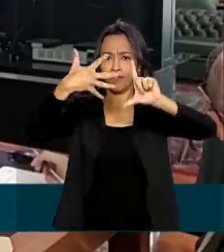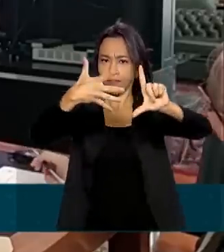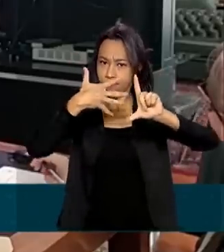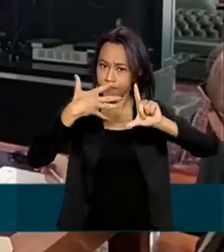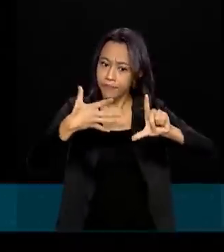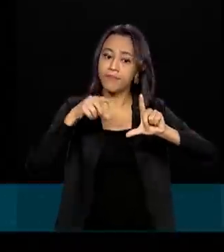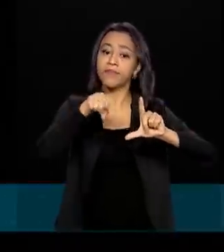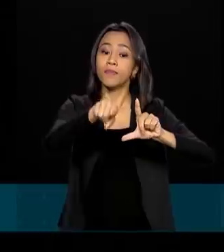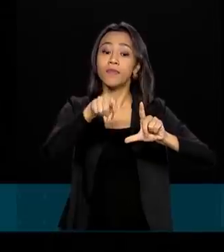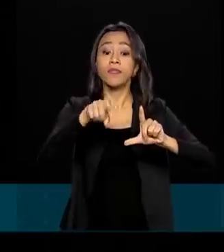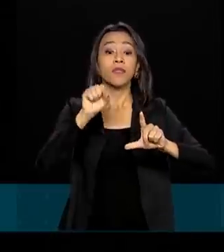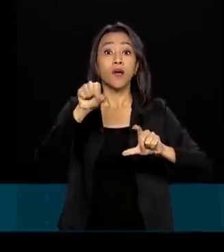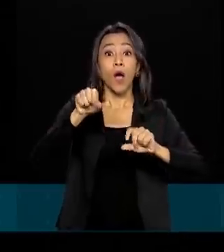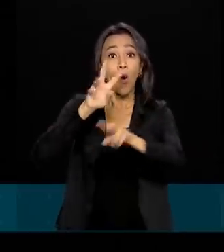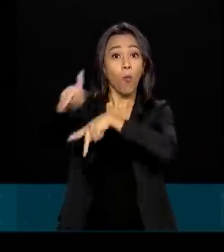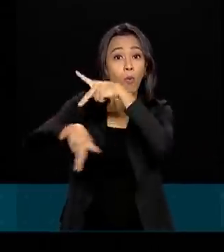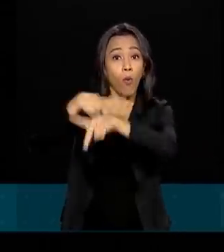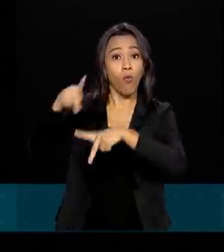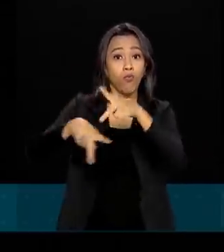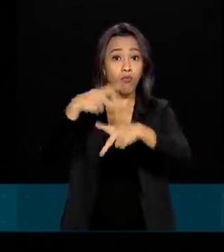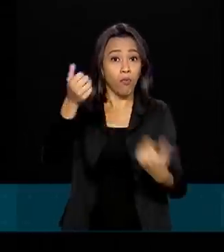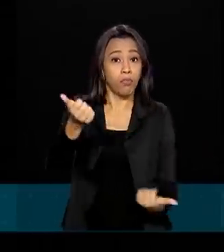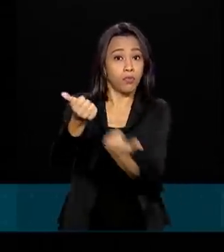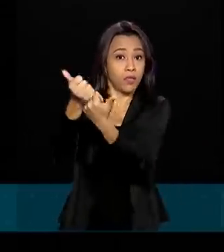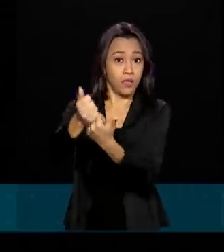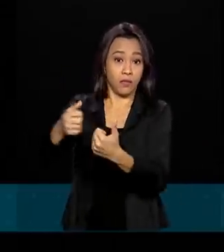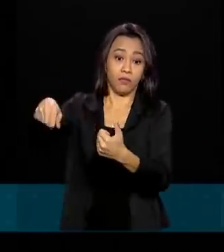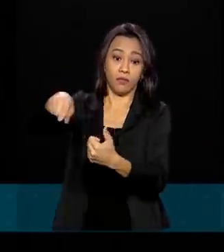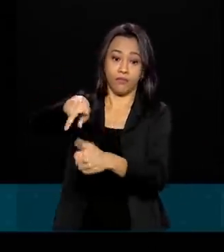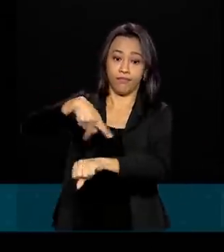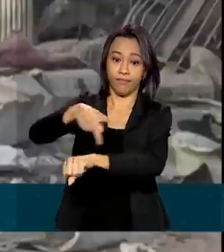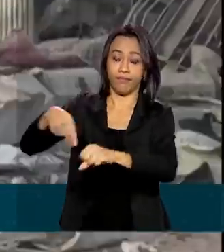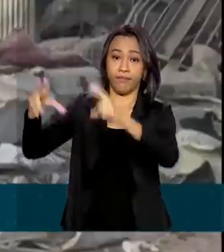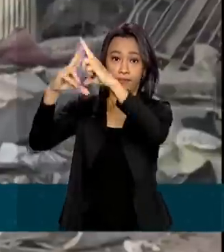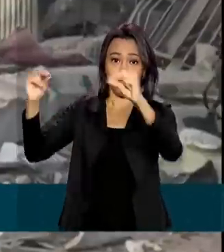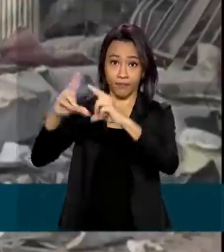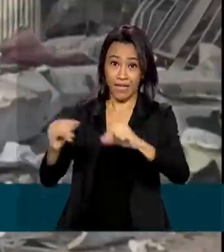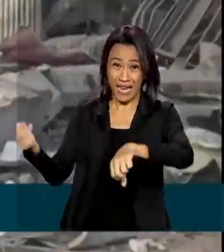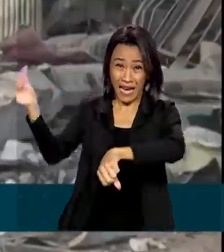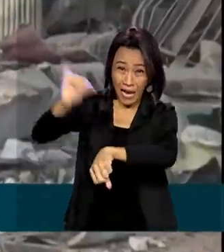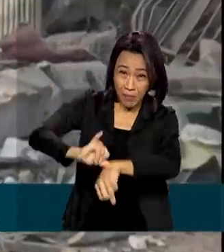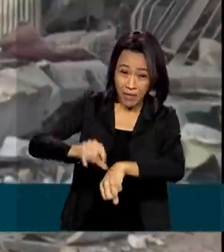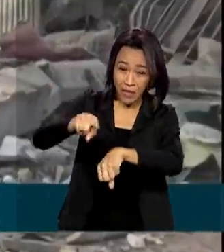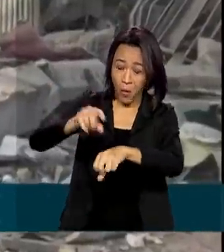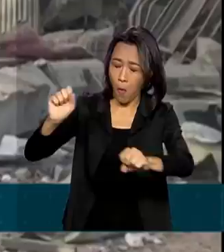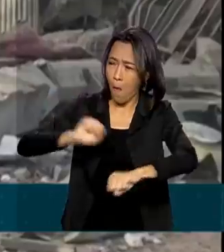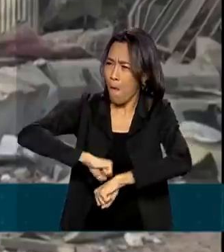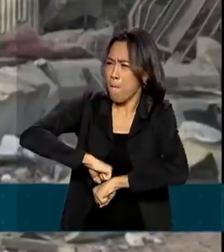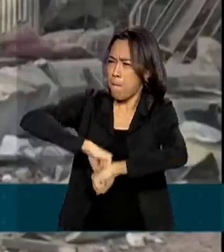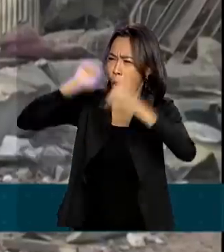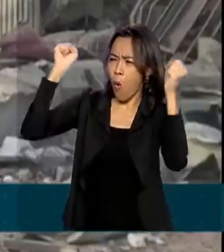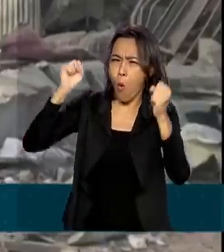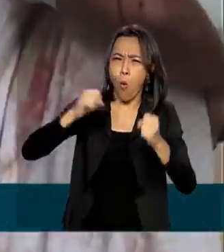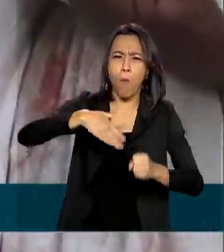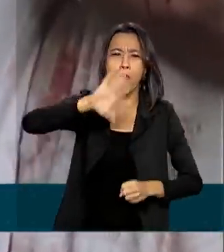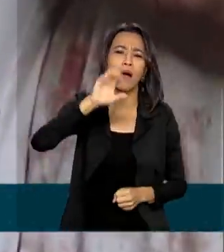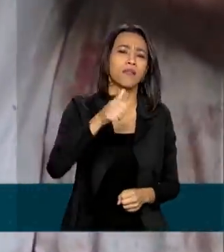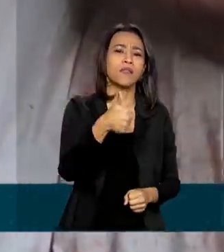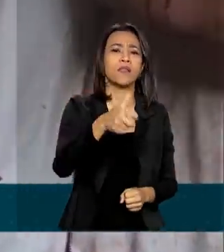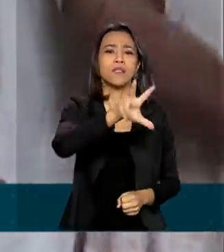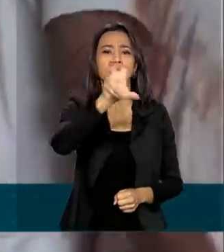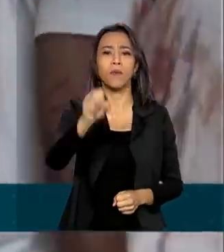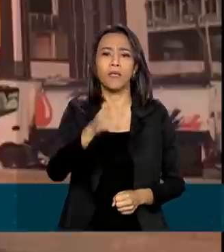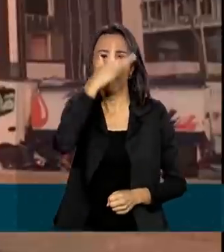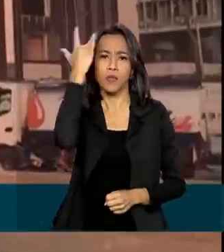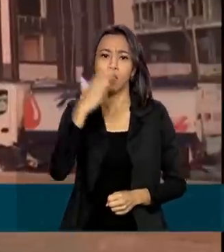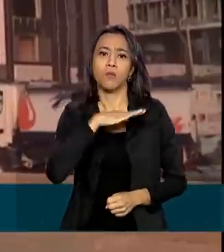povo libanês. Uma explosão no porto de Beirute, capital do país, deixou mais de 150 mortos, 6